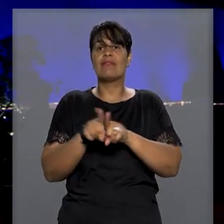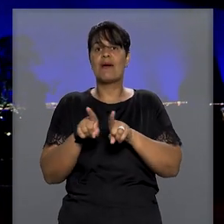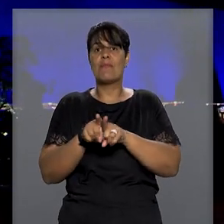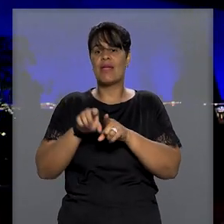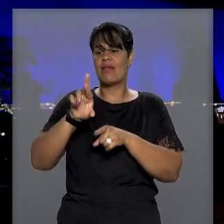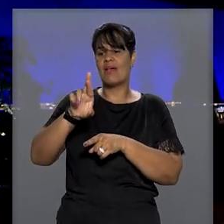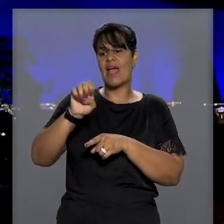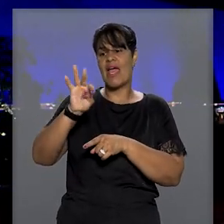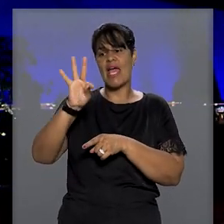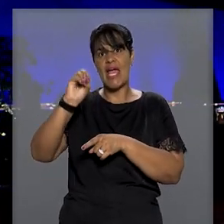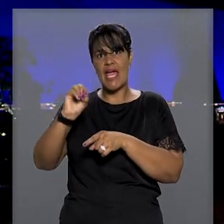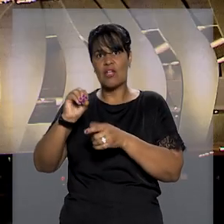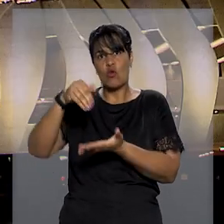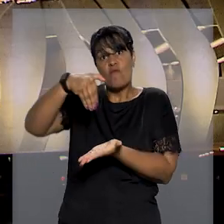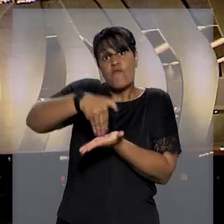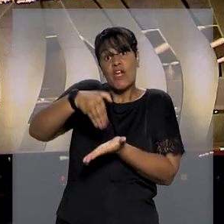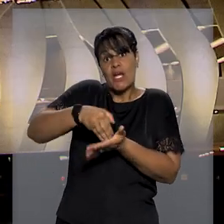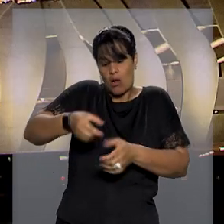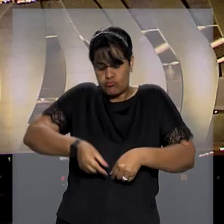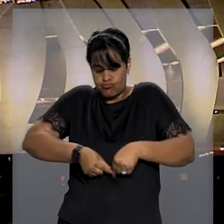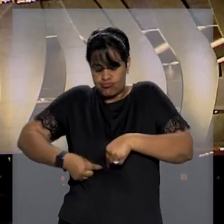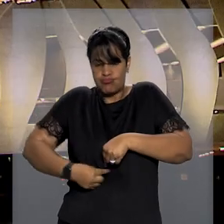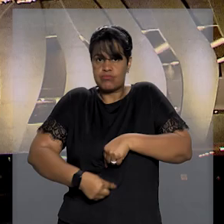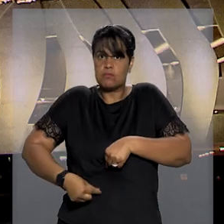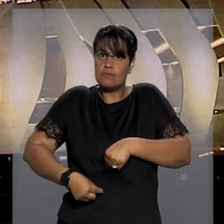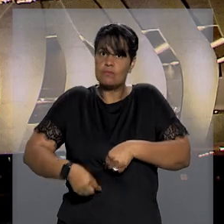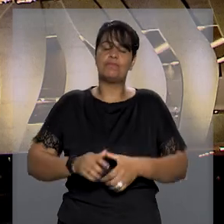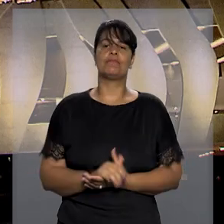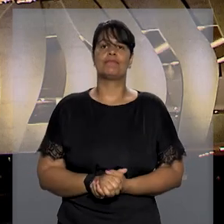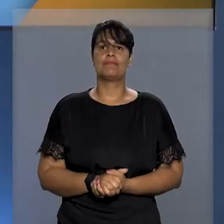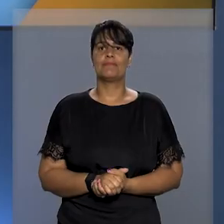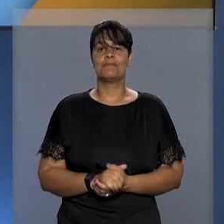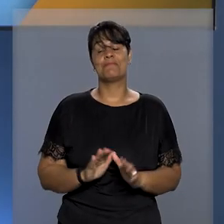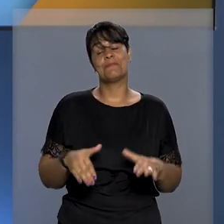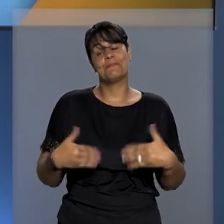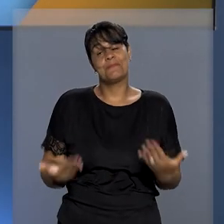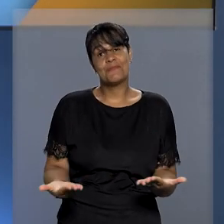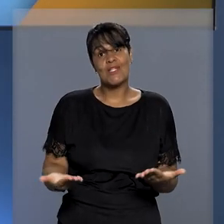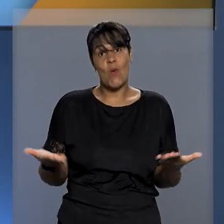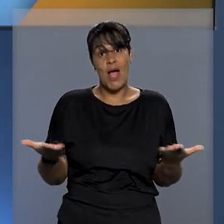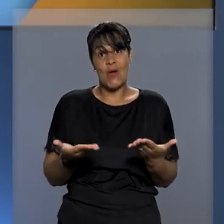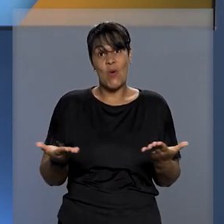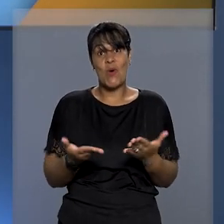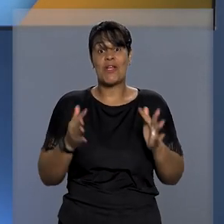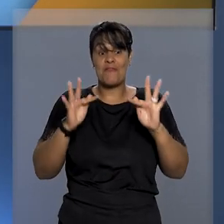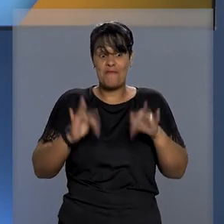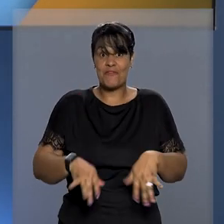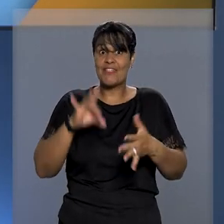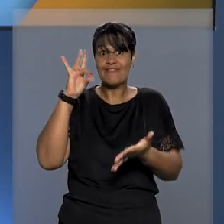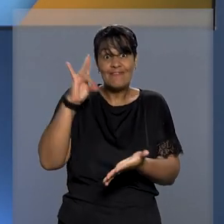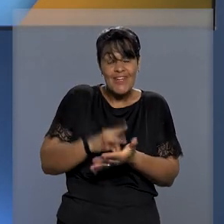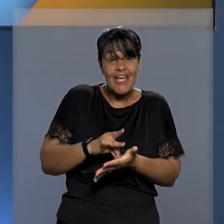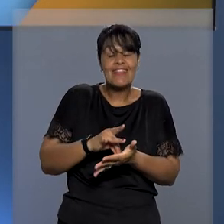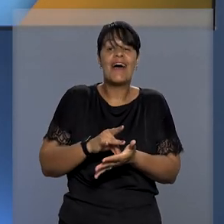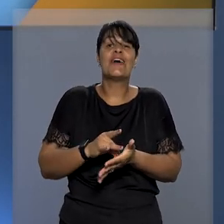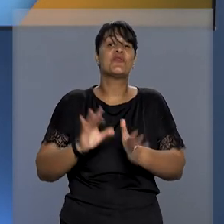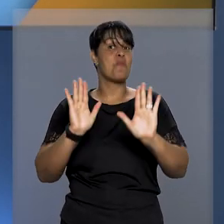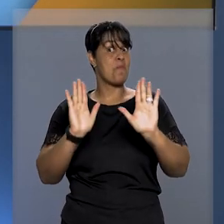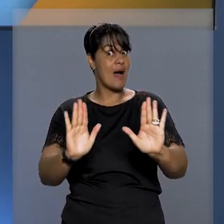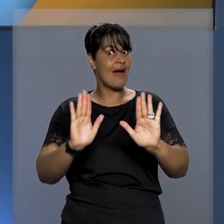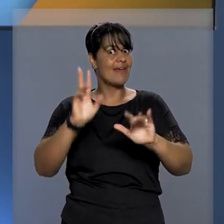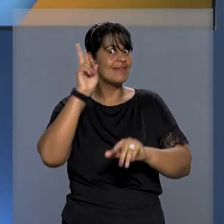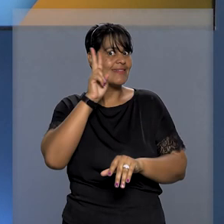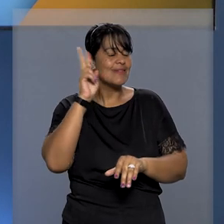e no reto, região final do trato digestivo. E antes de encerrar esta edição do STJ